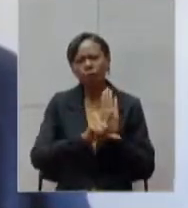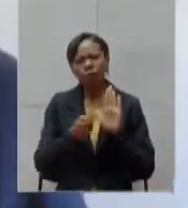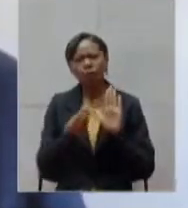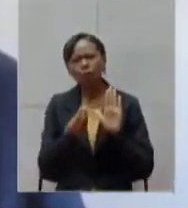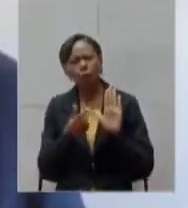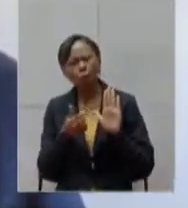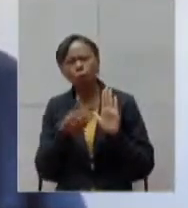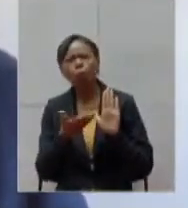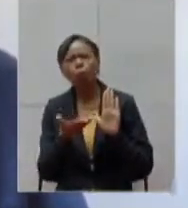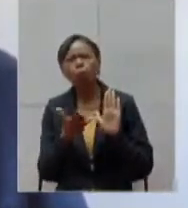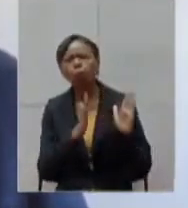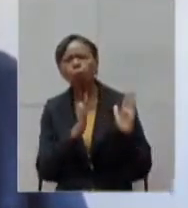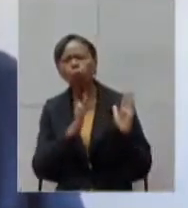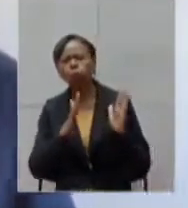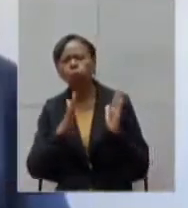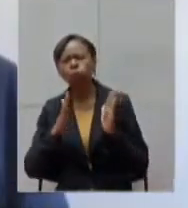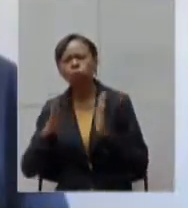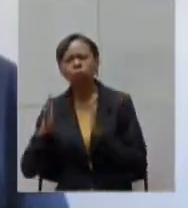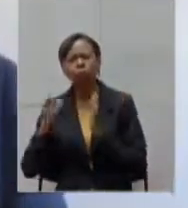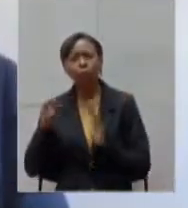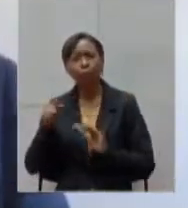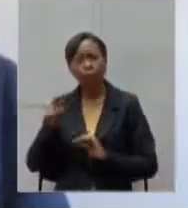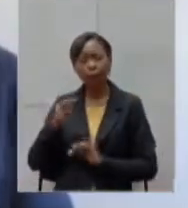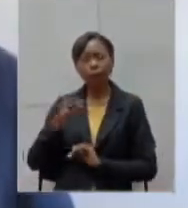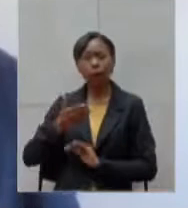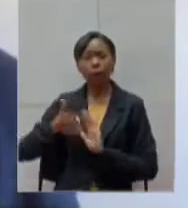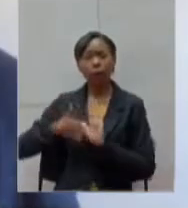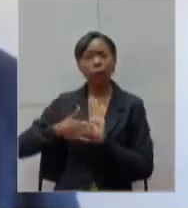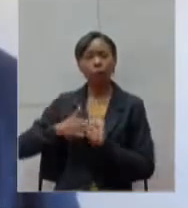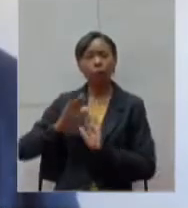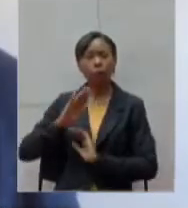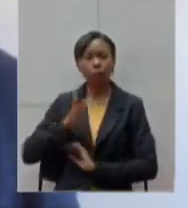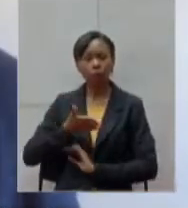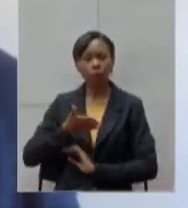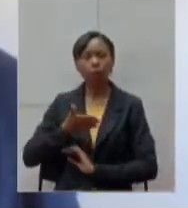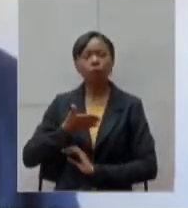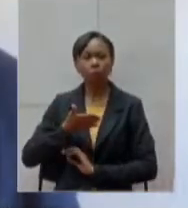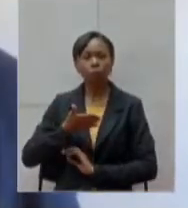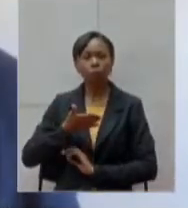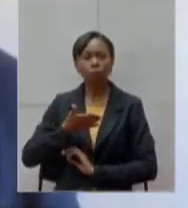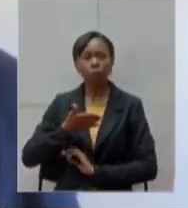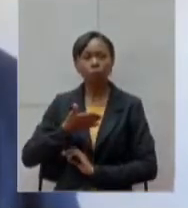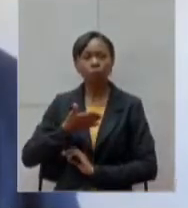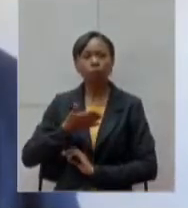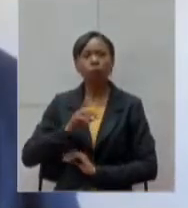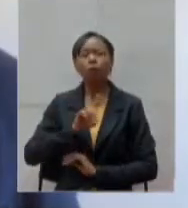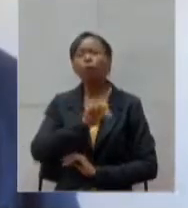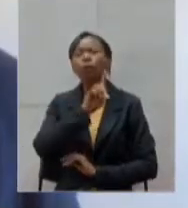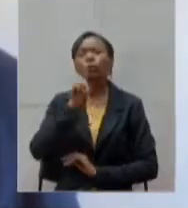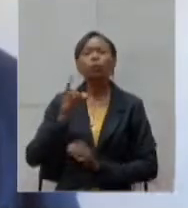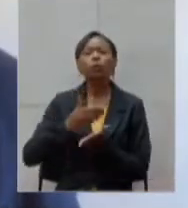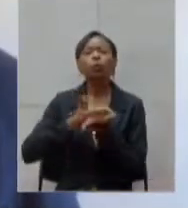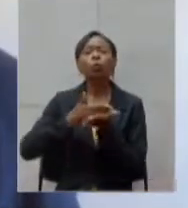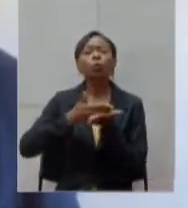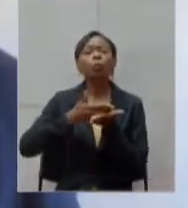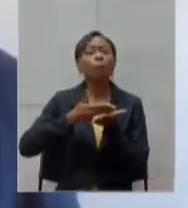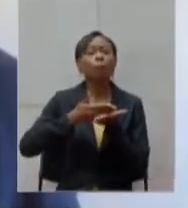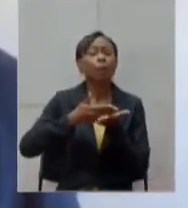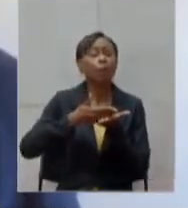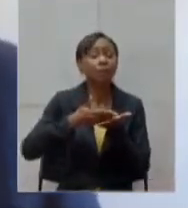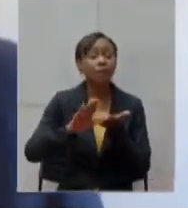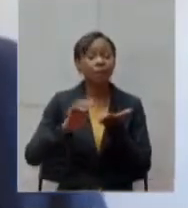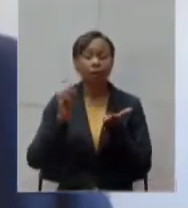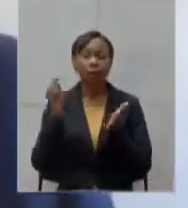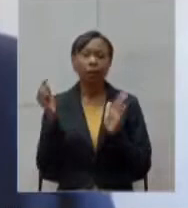que ela propôs quando deve iniciar a implementação sobre esses